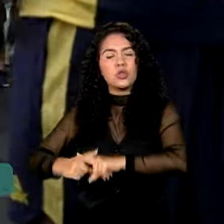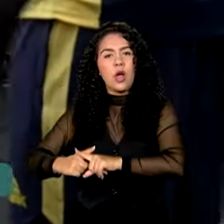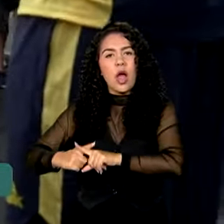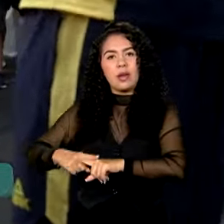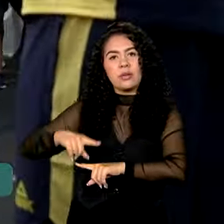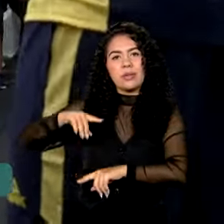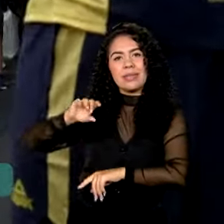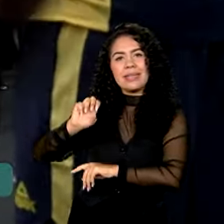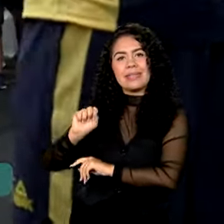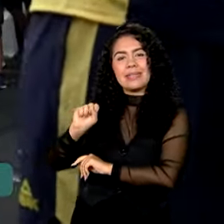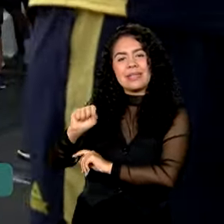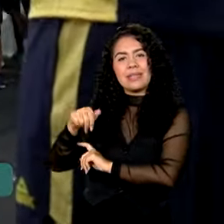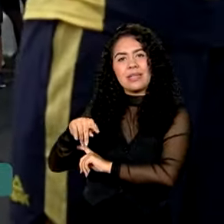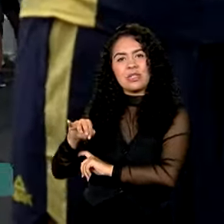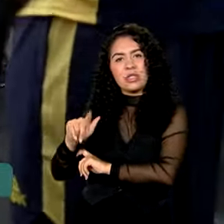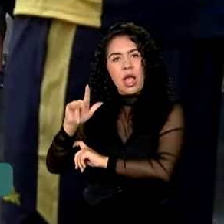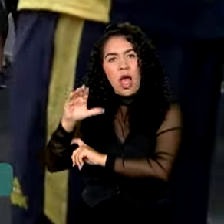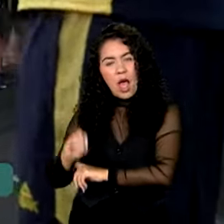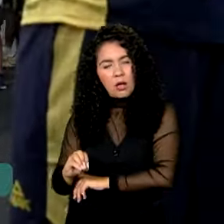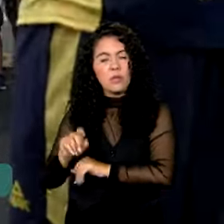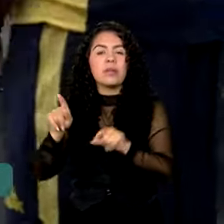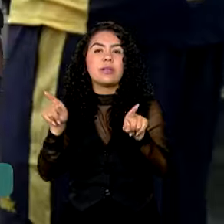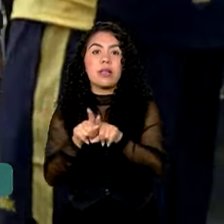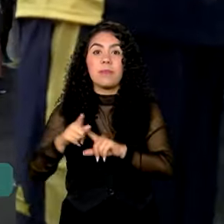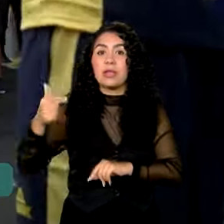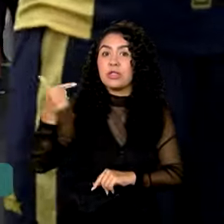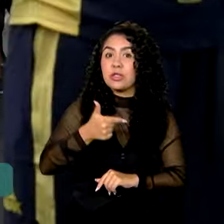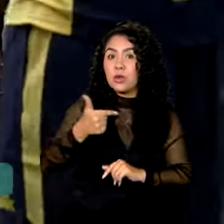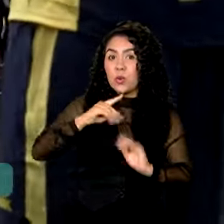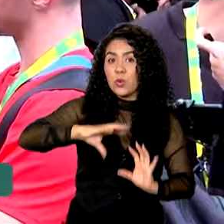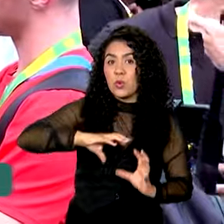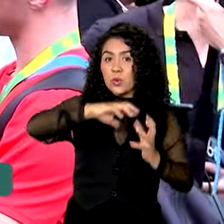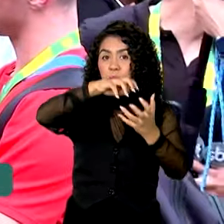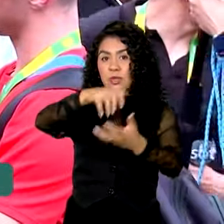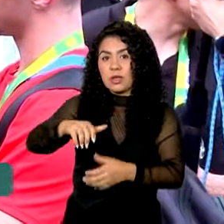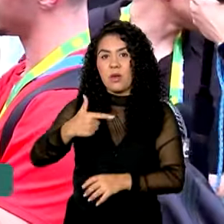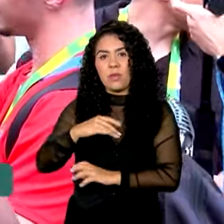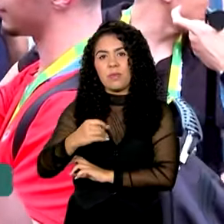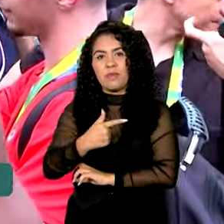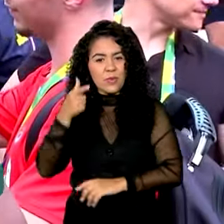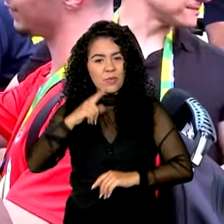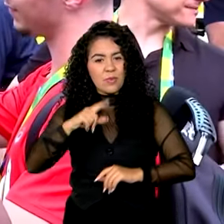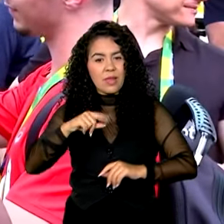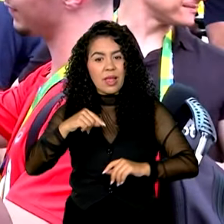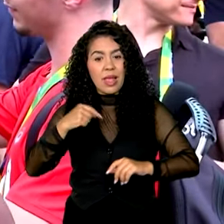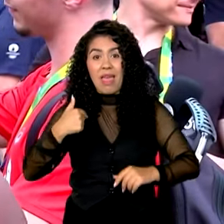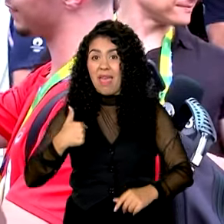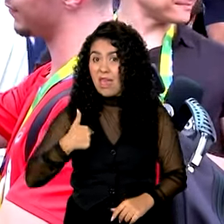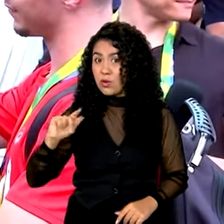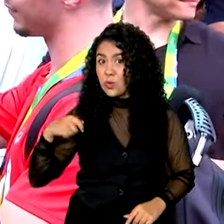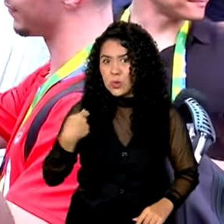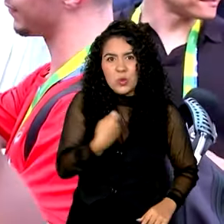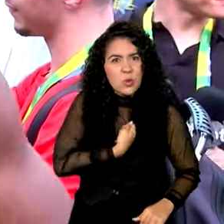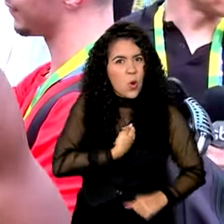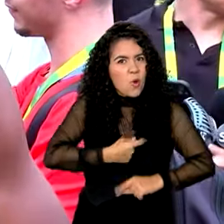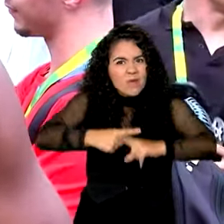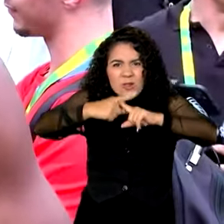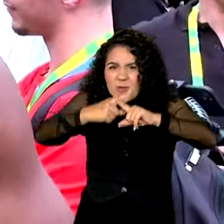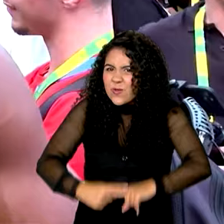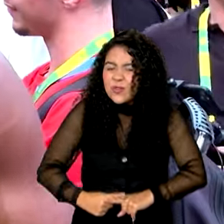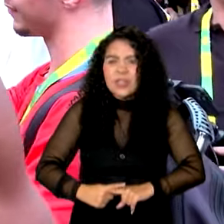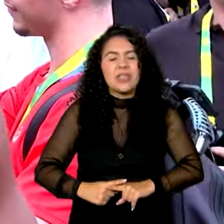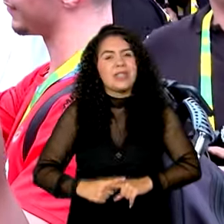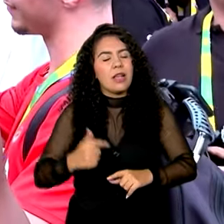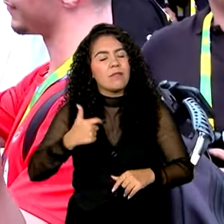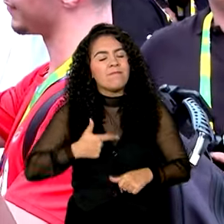2023 e o segundo lugar no Mundial em 2021. Sou um pessoal muito competitivo. Eu vi com a minha expectativa